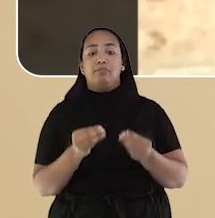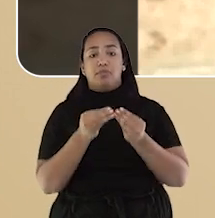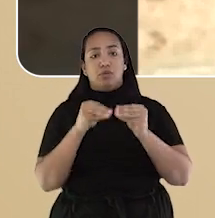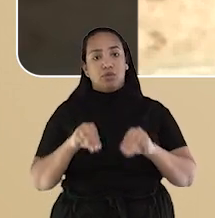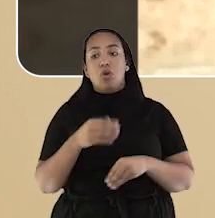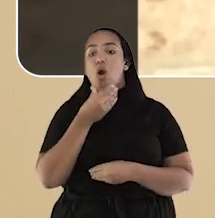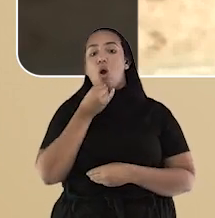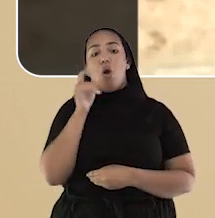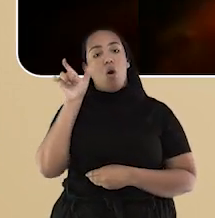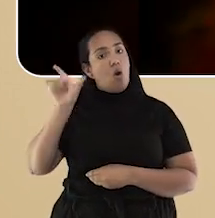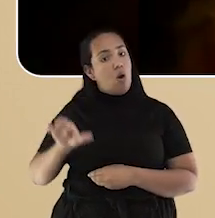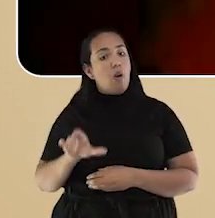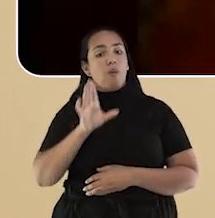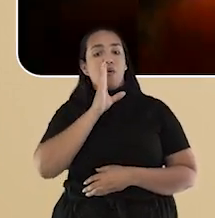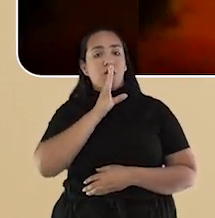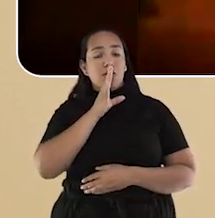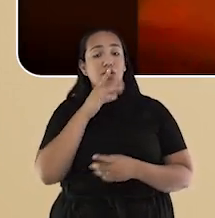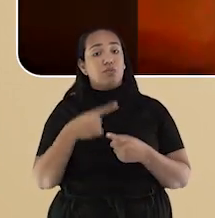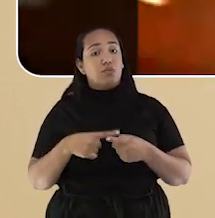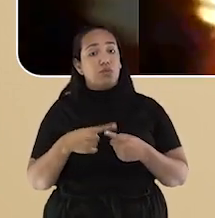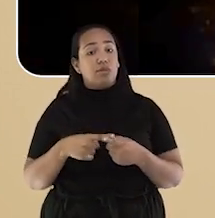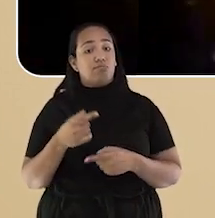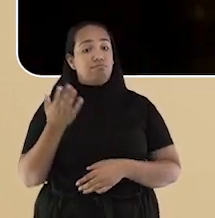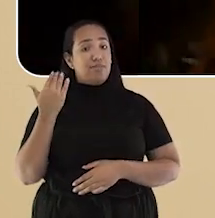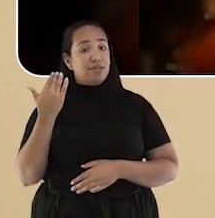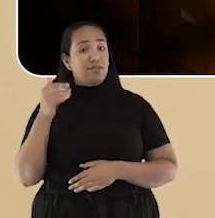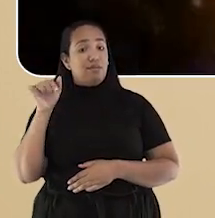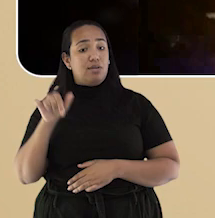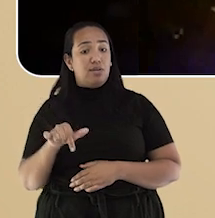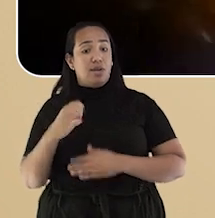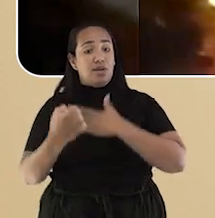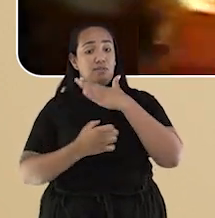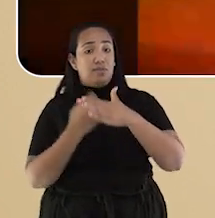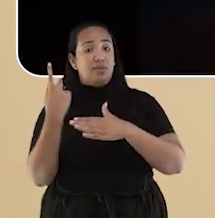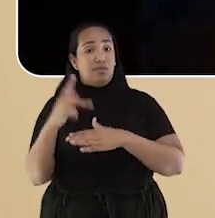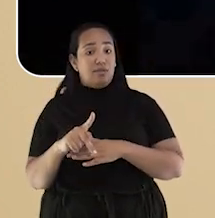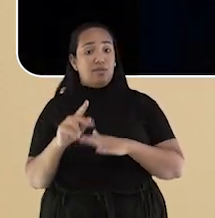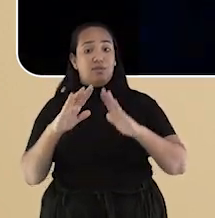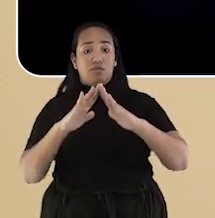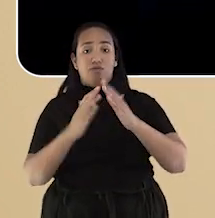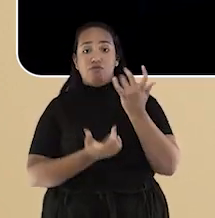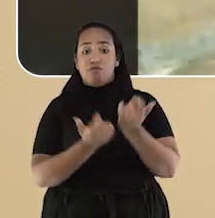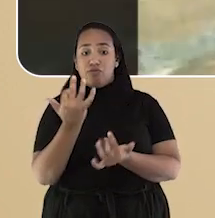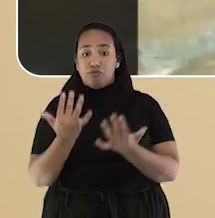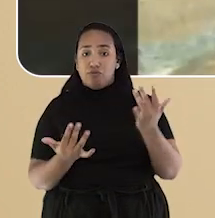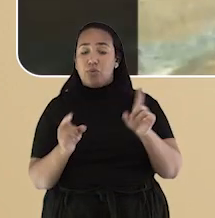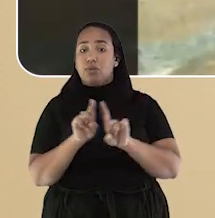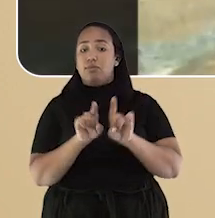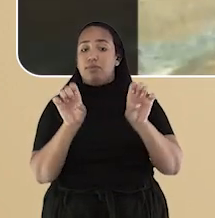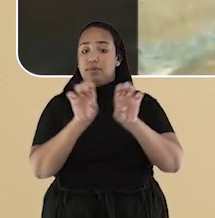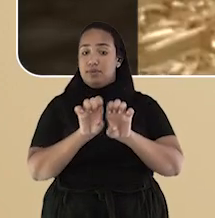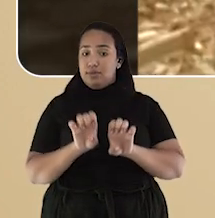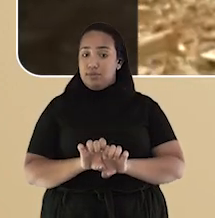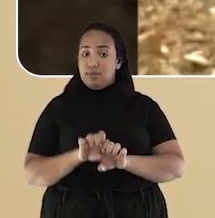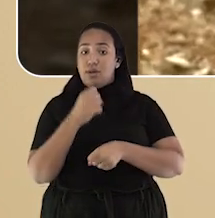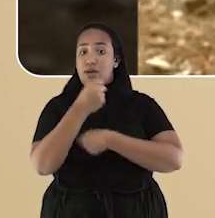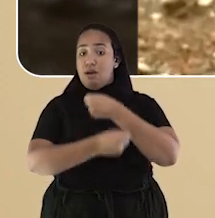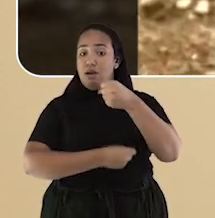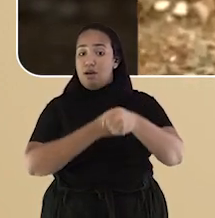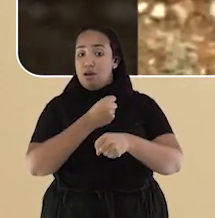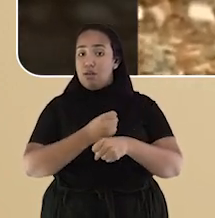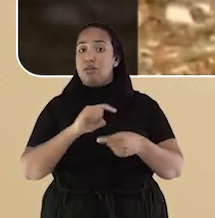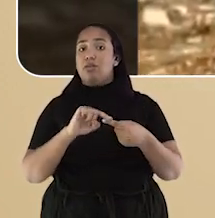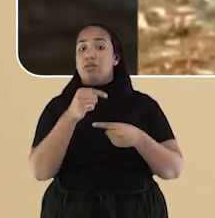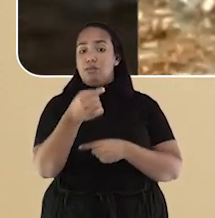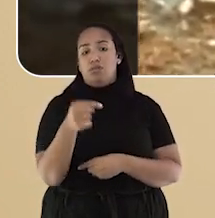muito bem. No início do ano, o depósito da empresa pegou fogo e a estrutura também foi prejudicada. Meses depois, o clima no